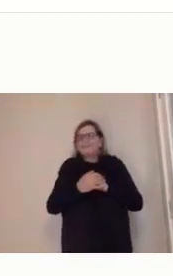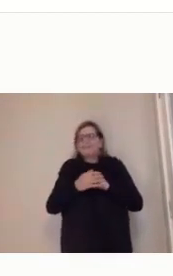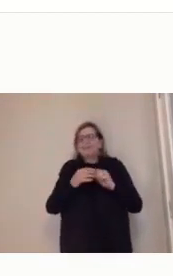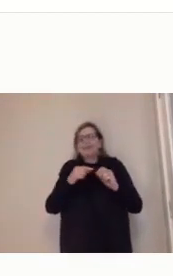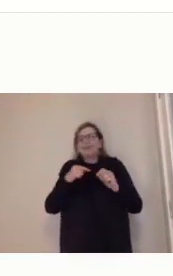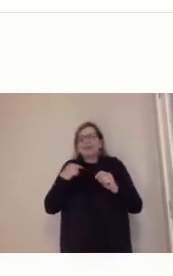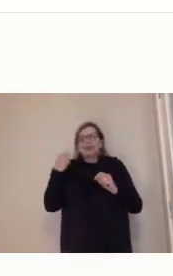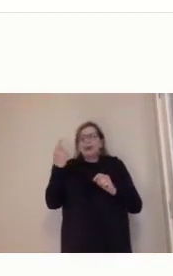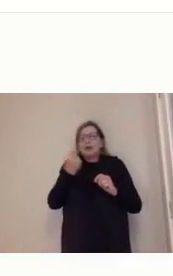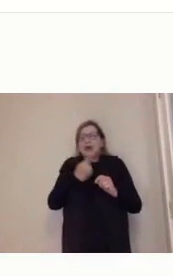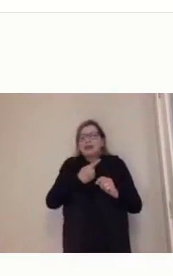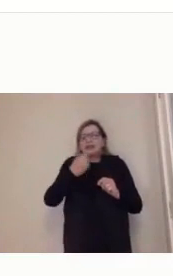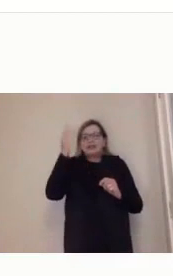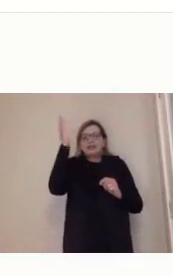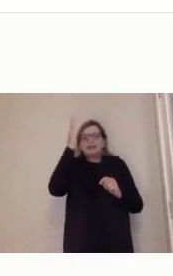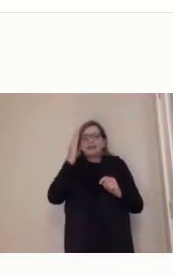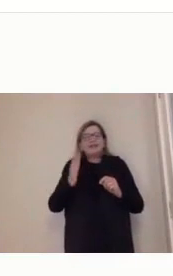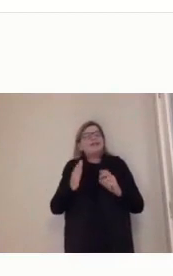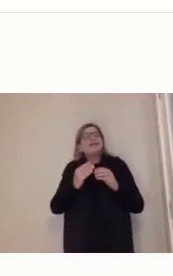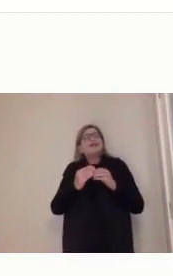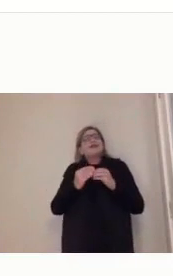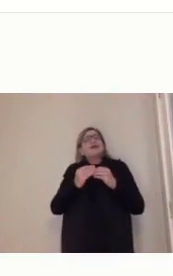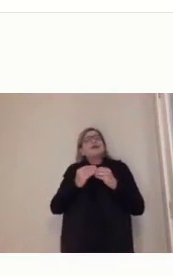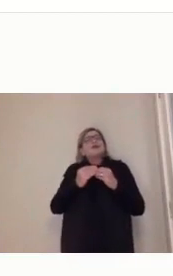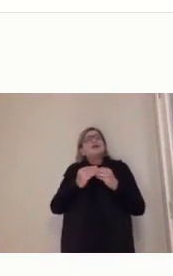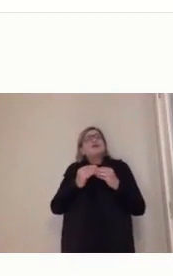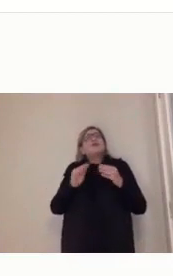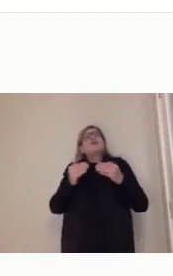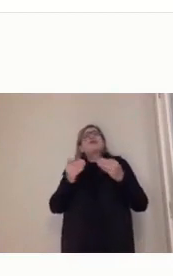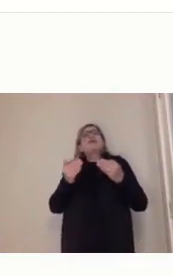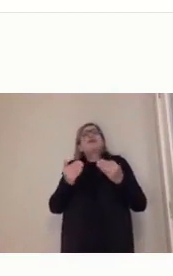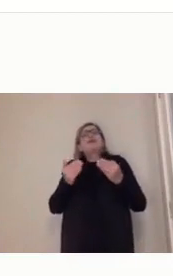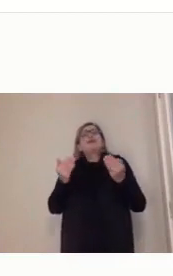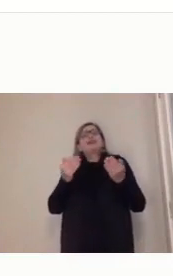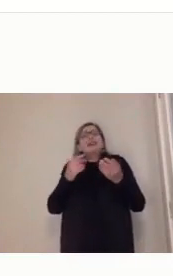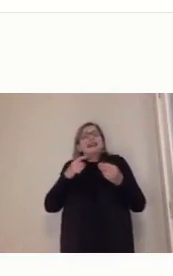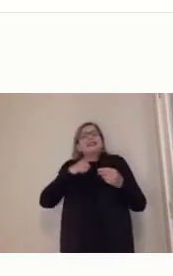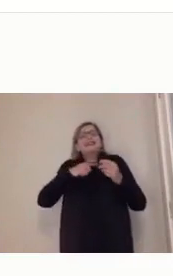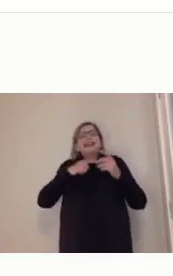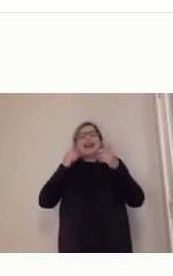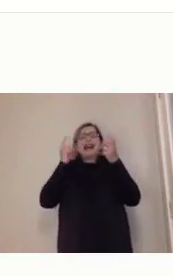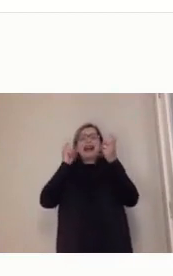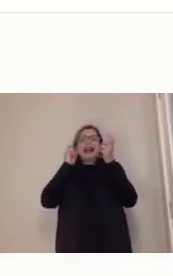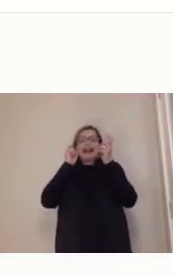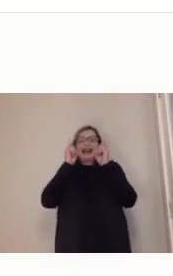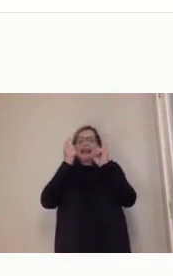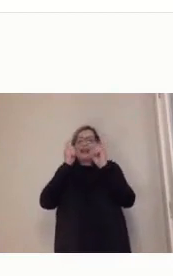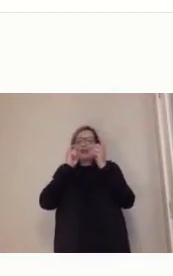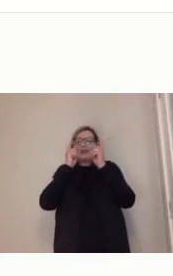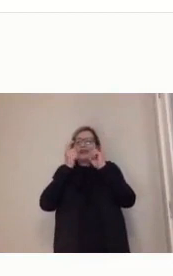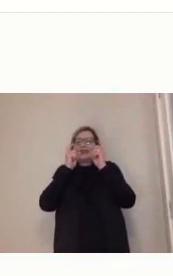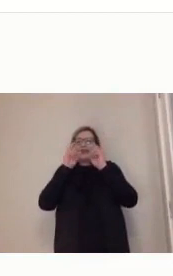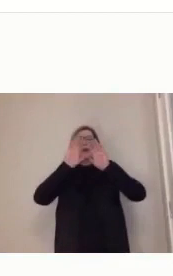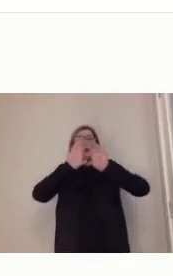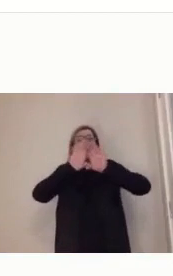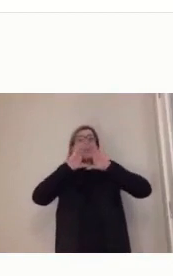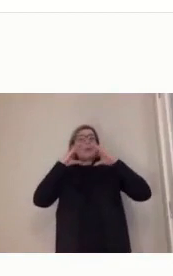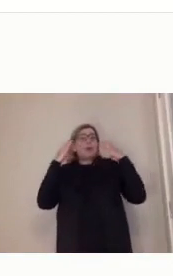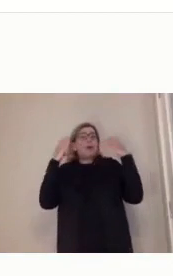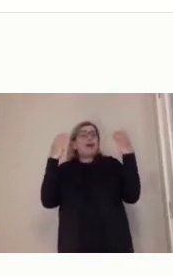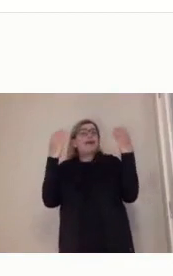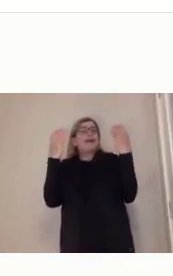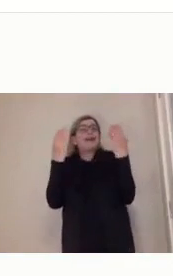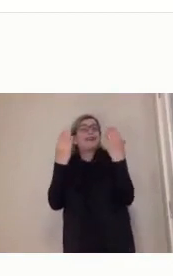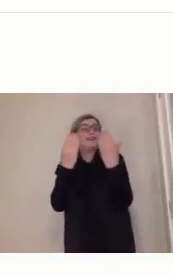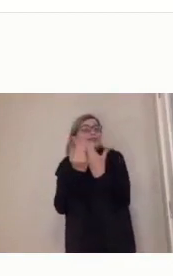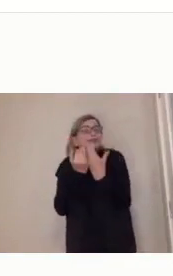Do congresso, do STF, transmitida virtualmente, né? Quando que a gente ia ver isso? Quando que a gente ia ver